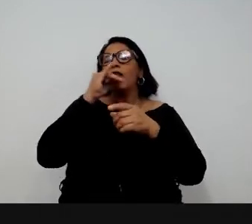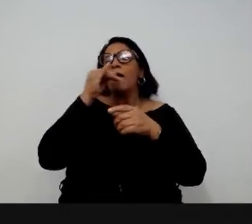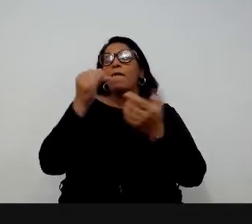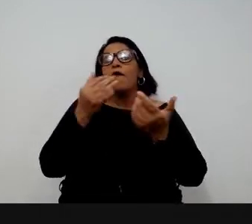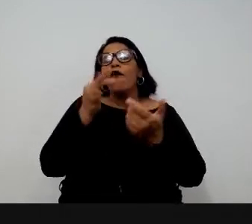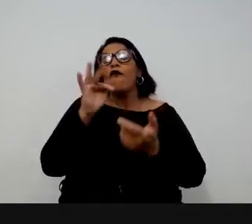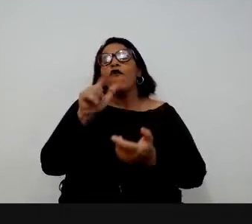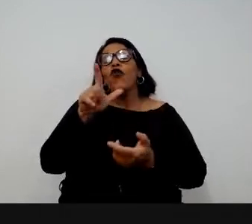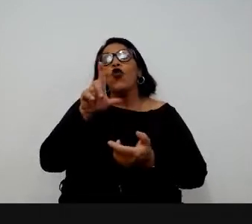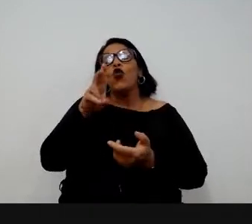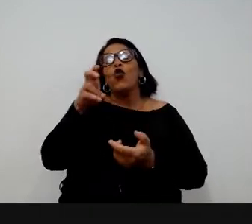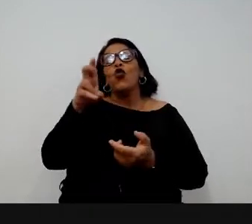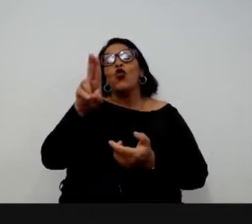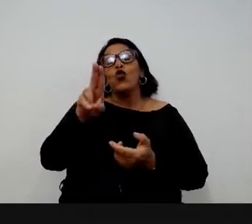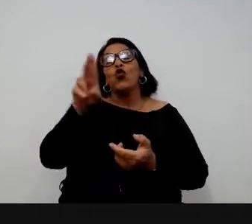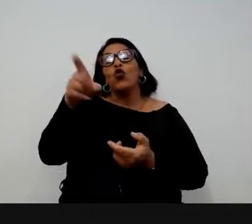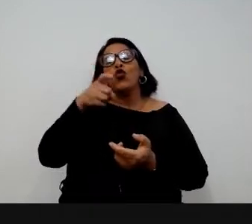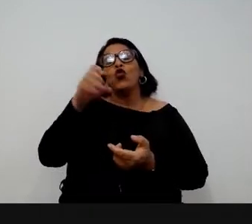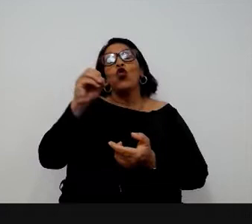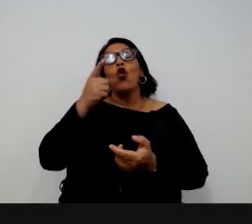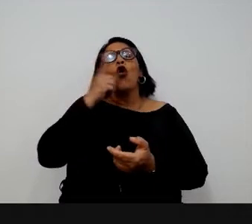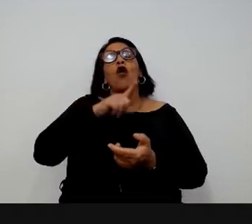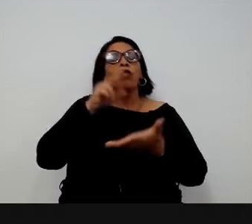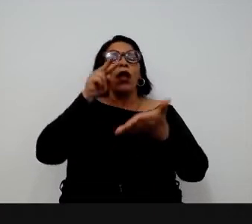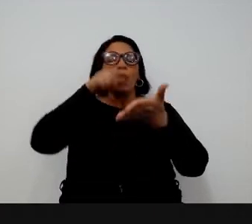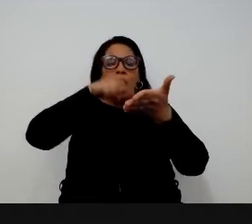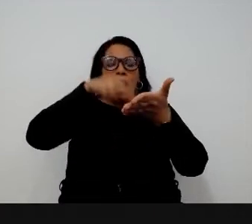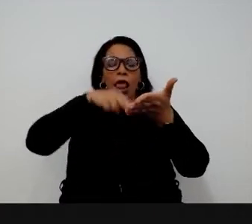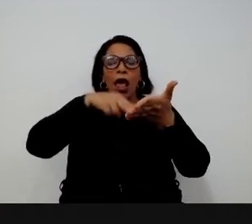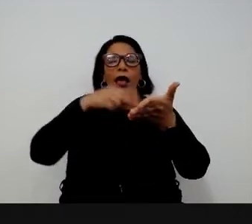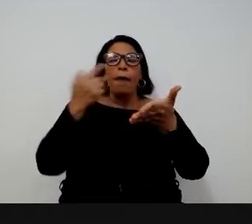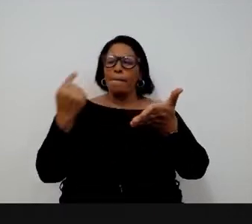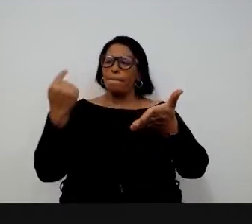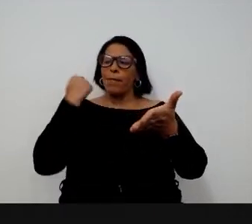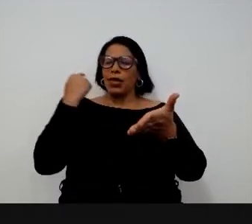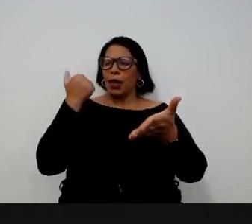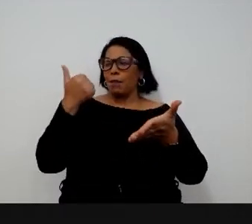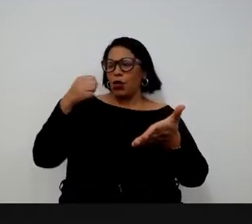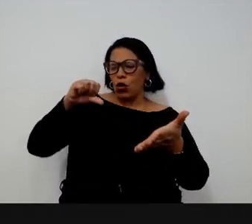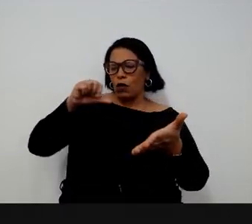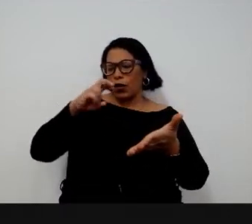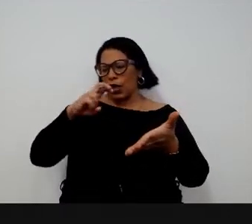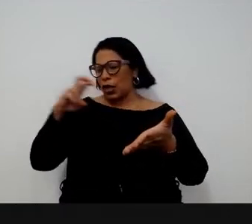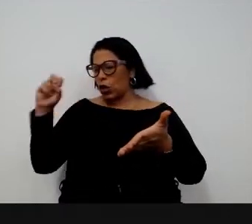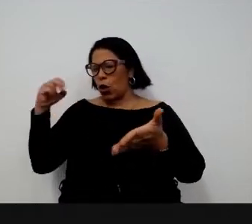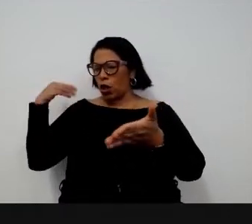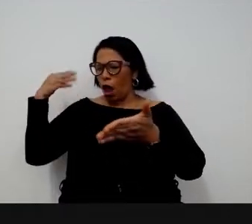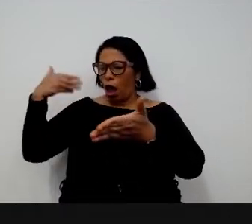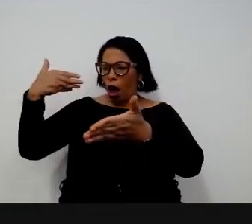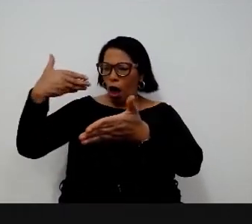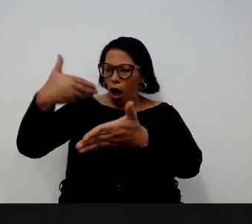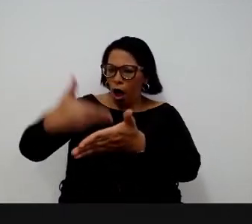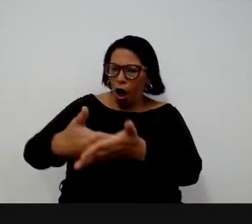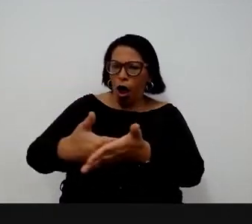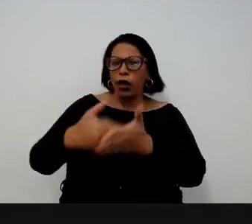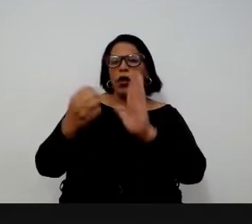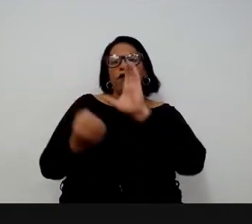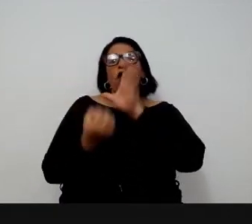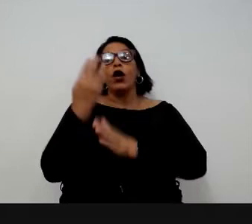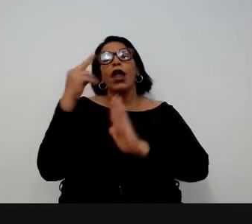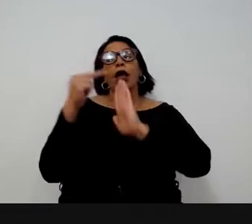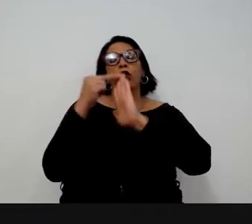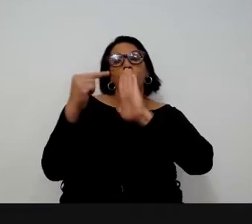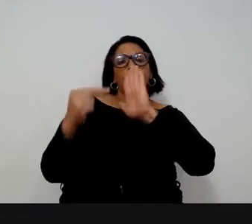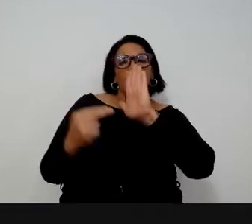estoque regulatório no Brasil. A gente consegue ver desde 1950 em quais áreas foram criadas mais normas.